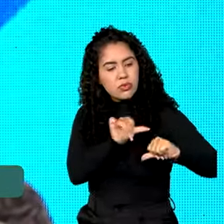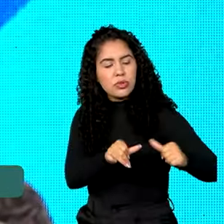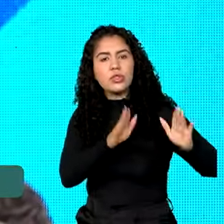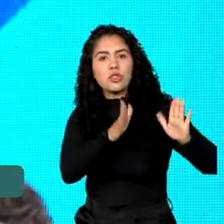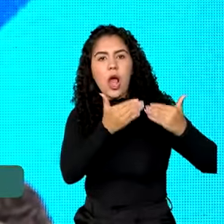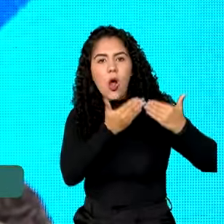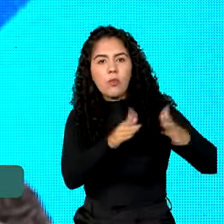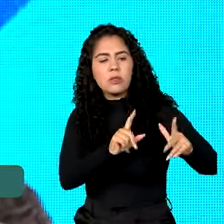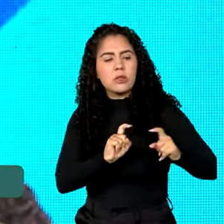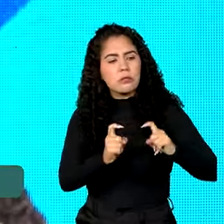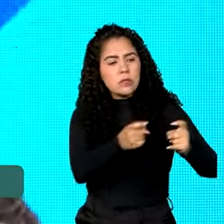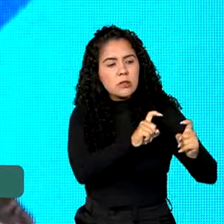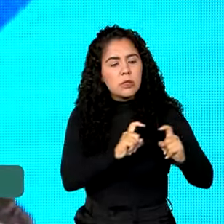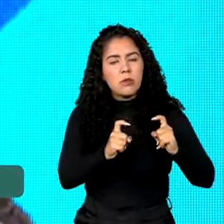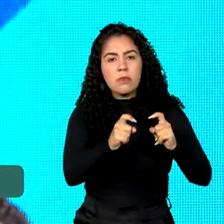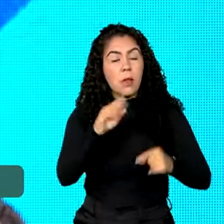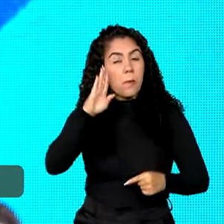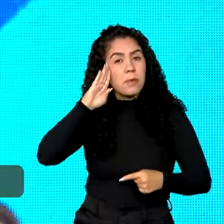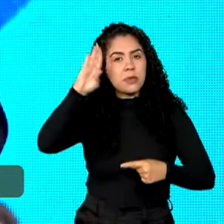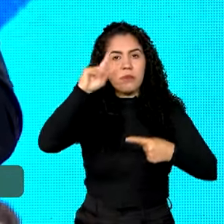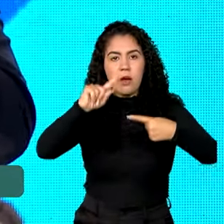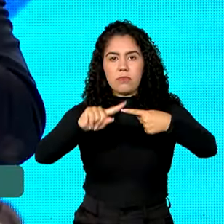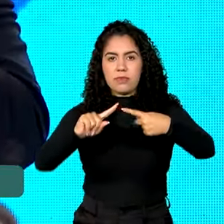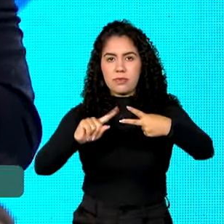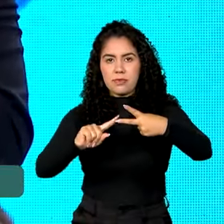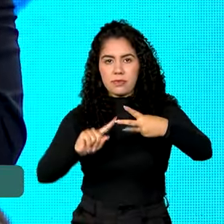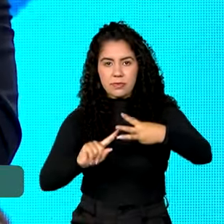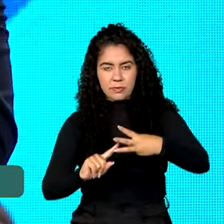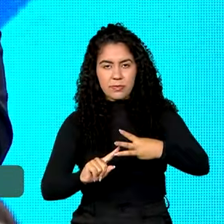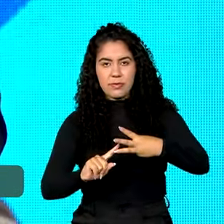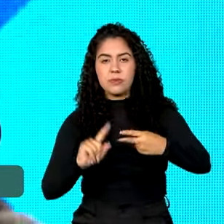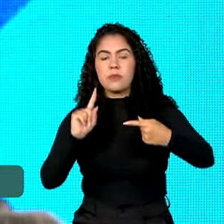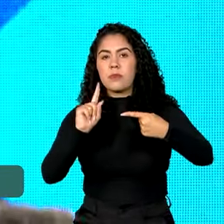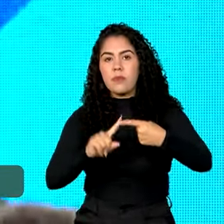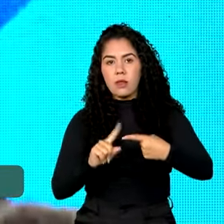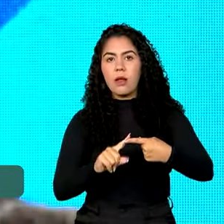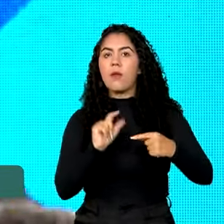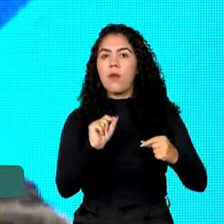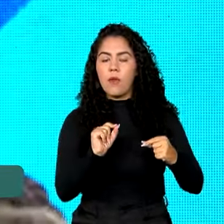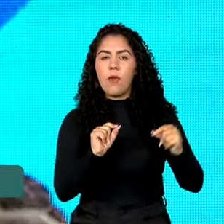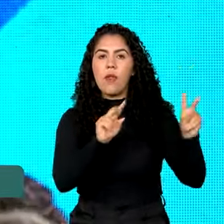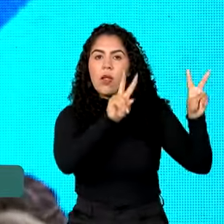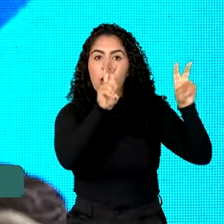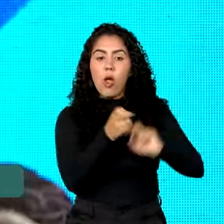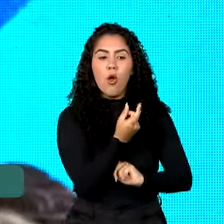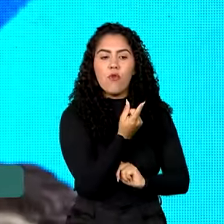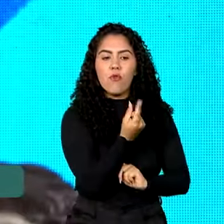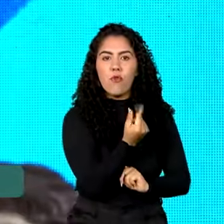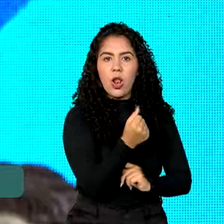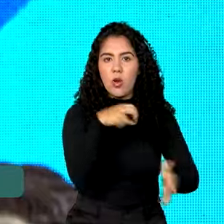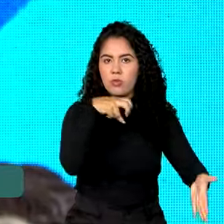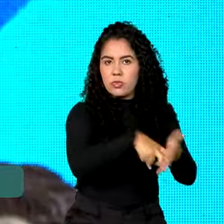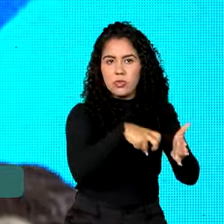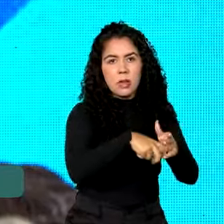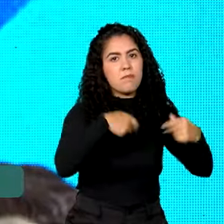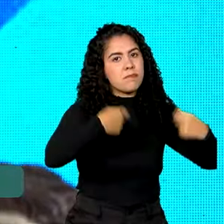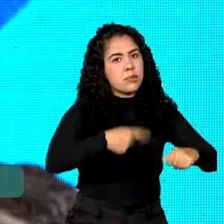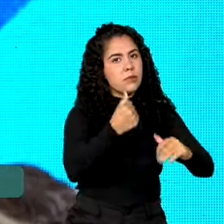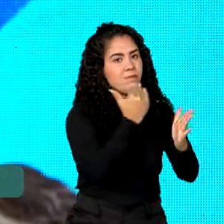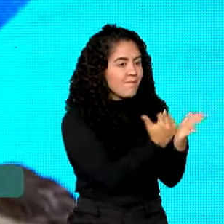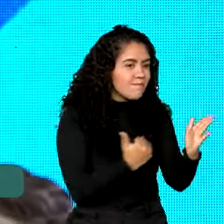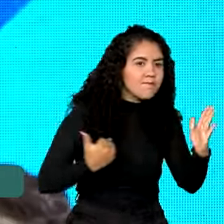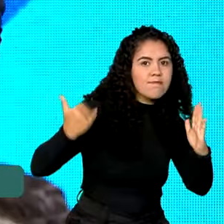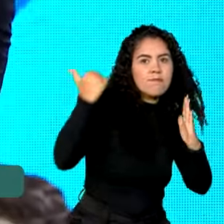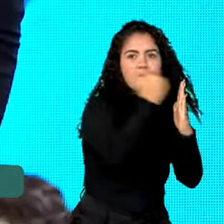conosco, três pilares fundamentais. Os valores das indenizações deveriam aumentar, e muito.